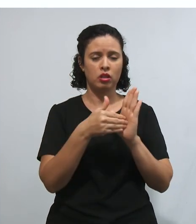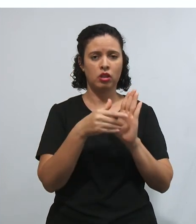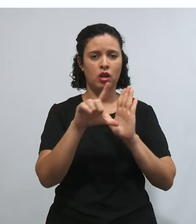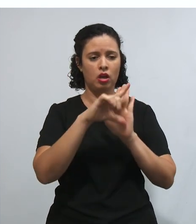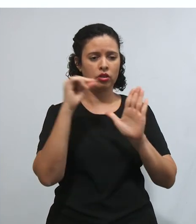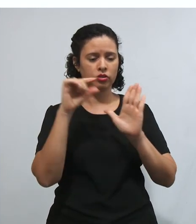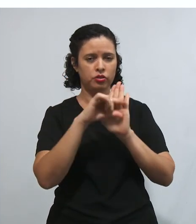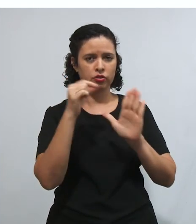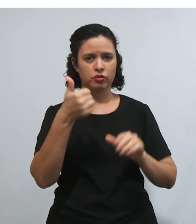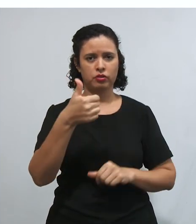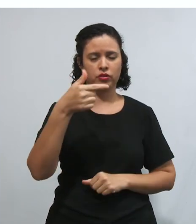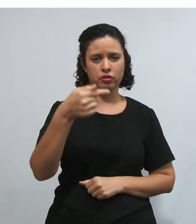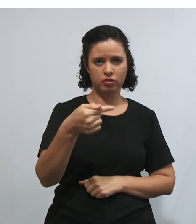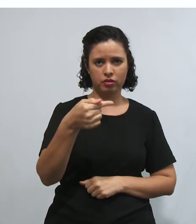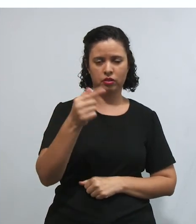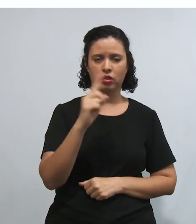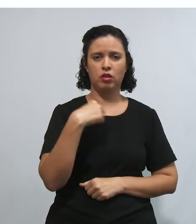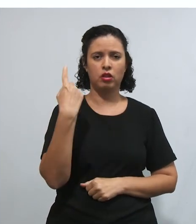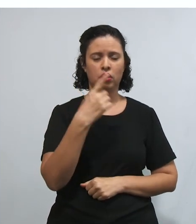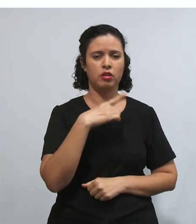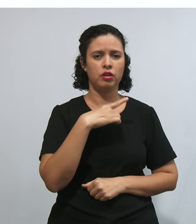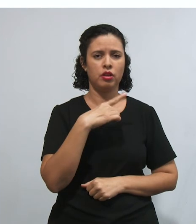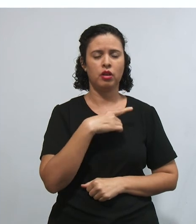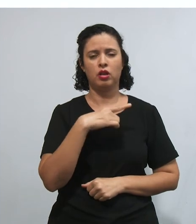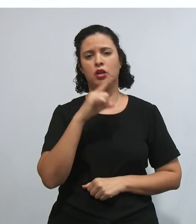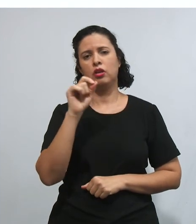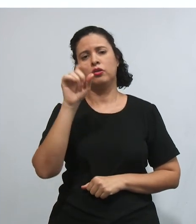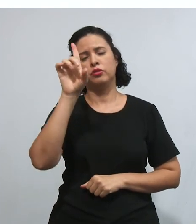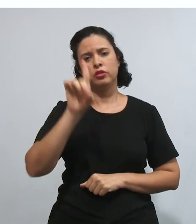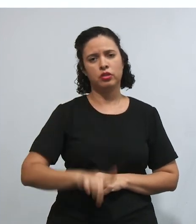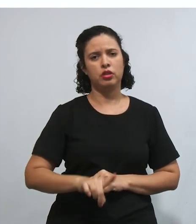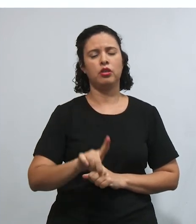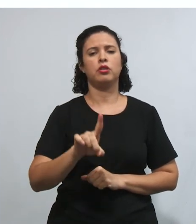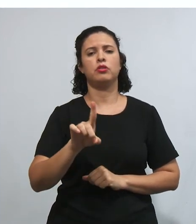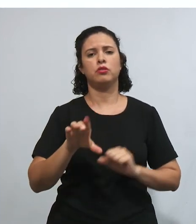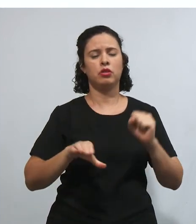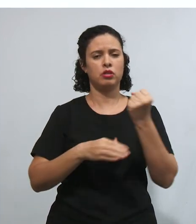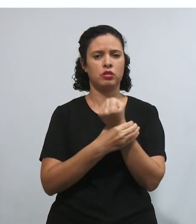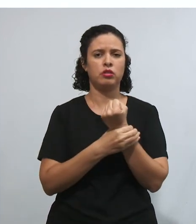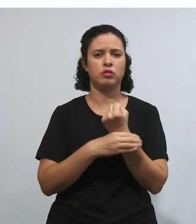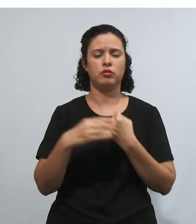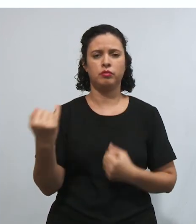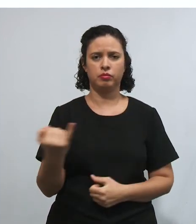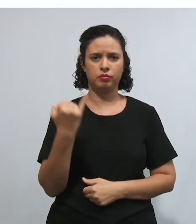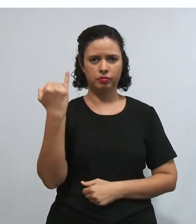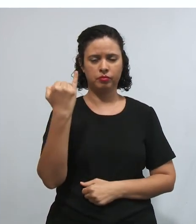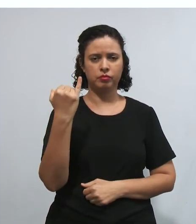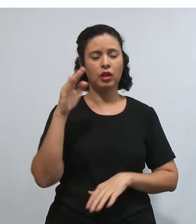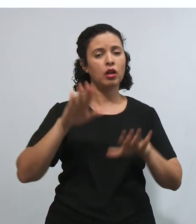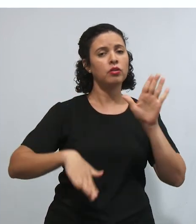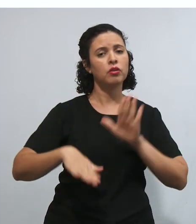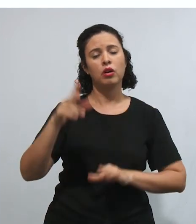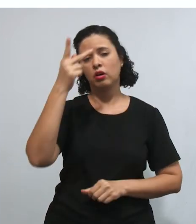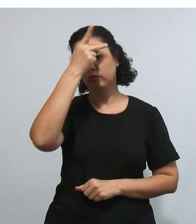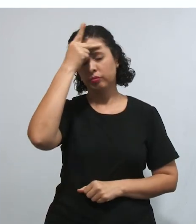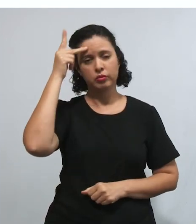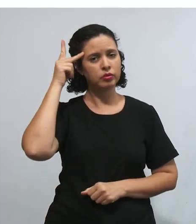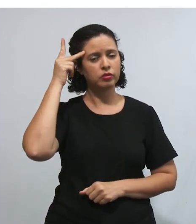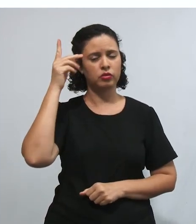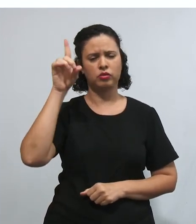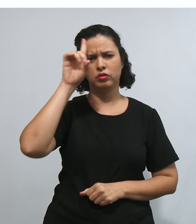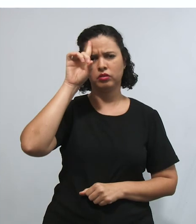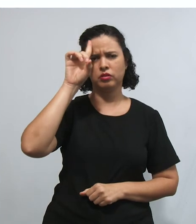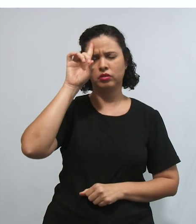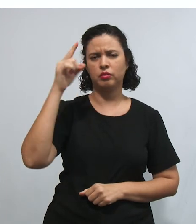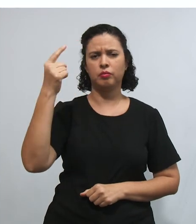17, nós temos aqui os direitos e garantias fundamentais. Muitas pessoas, né, assim, no dia a dia,